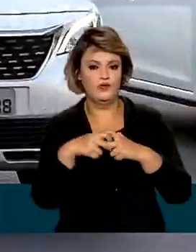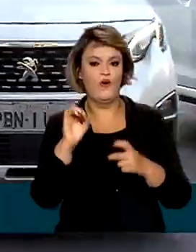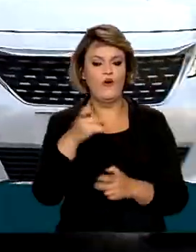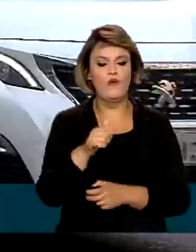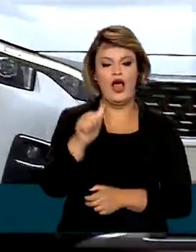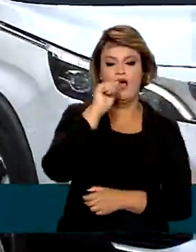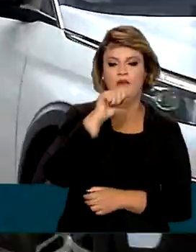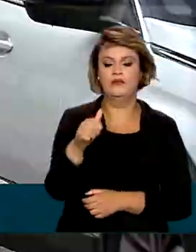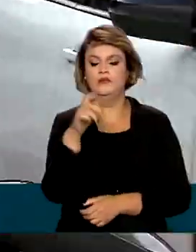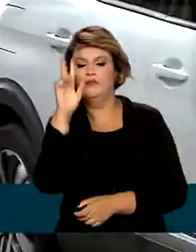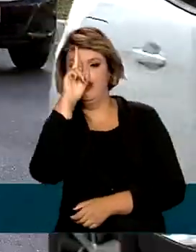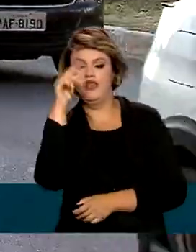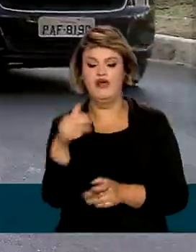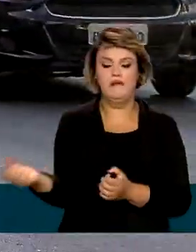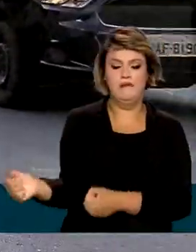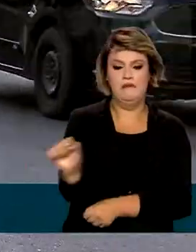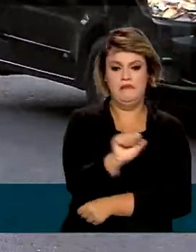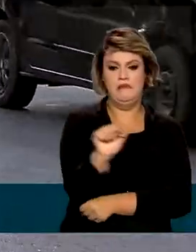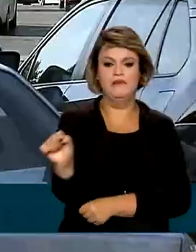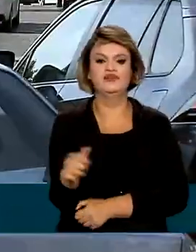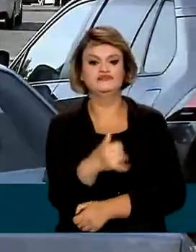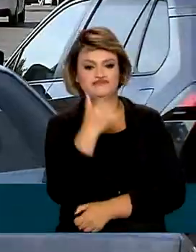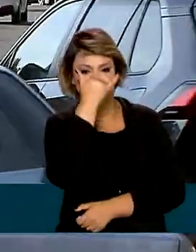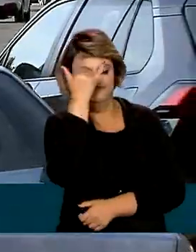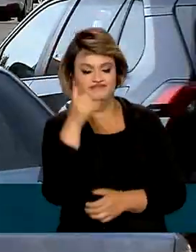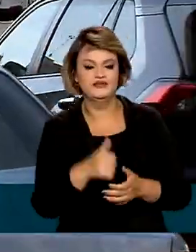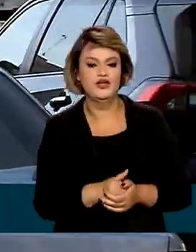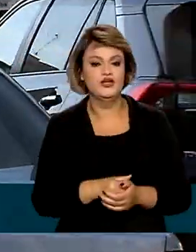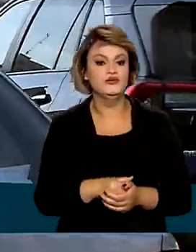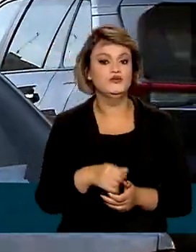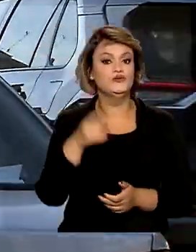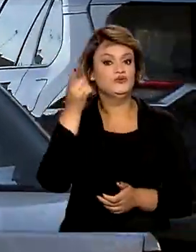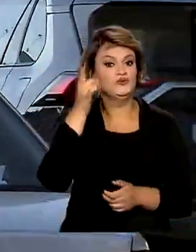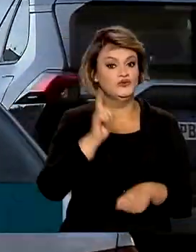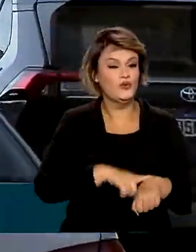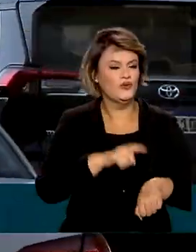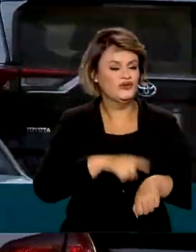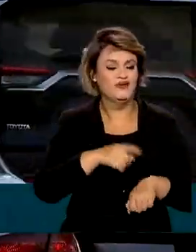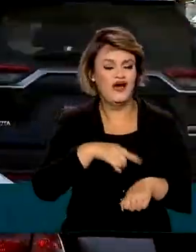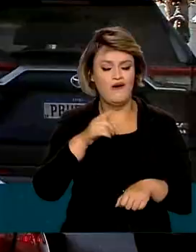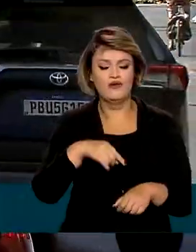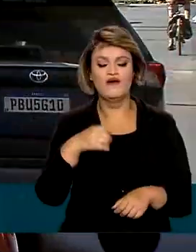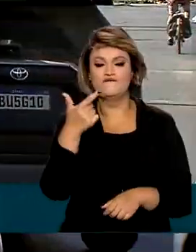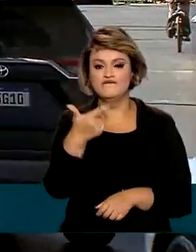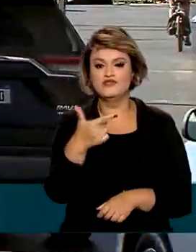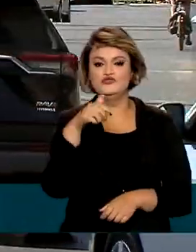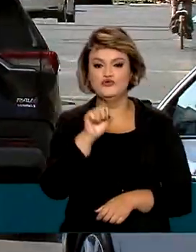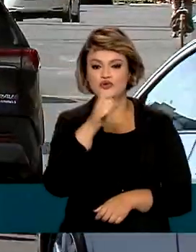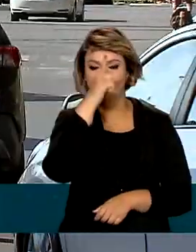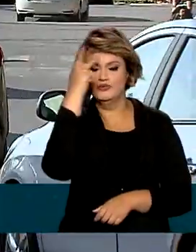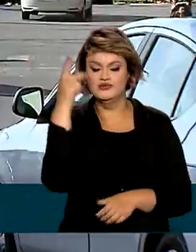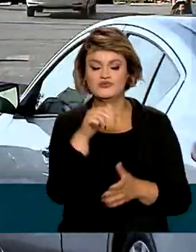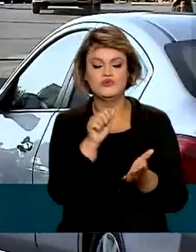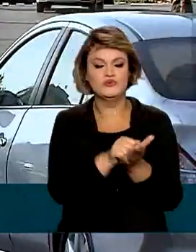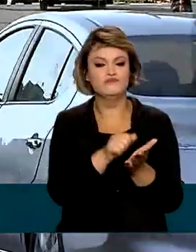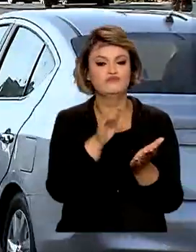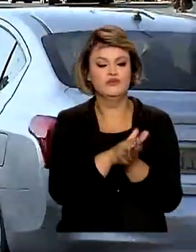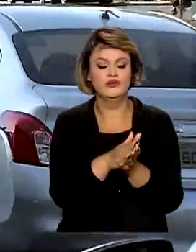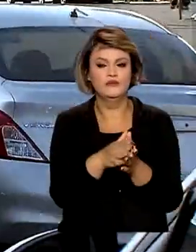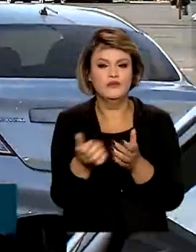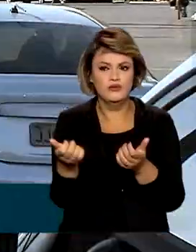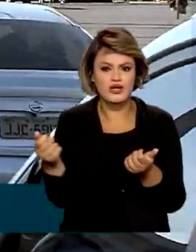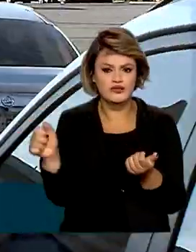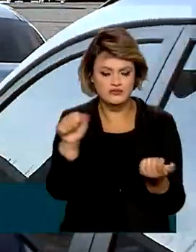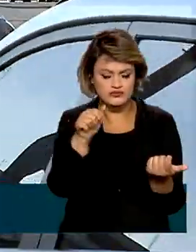consumo de álcool pelos motoristas. A cada hora, 28 brasileiros são penalizados por teclarem